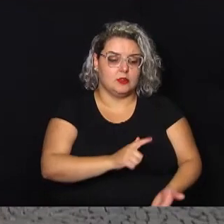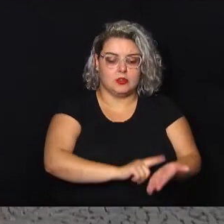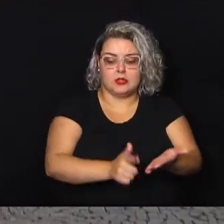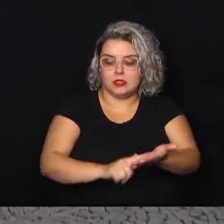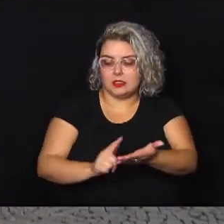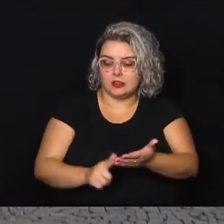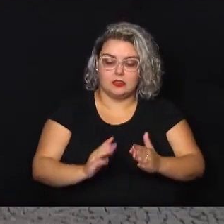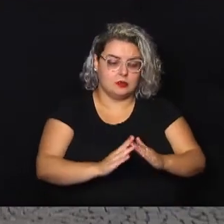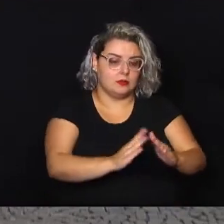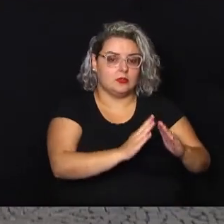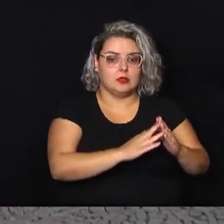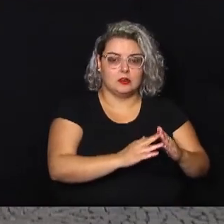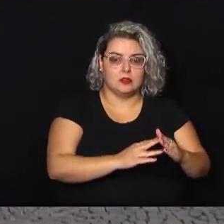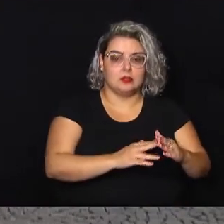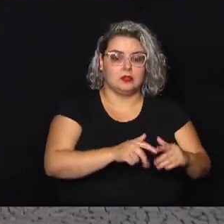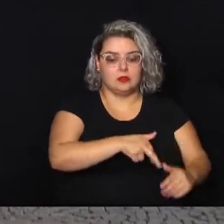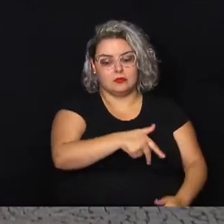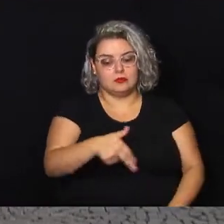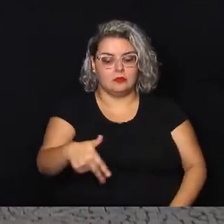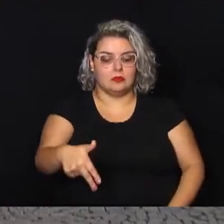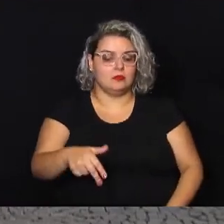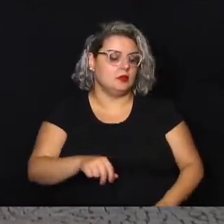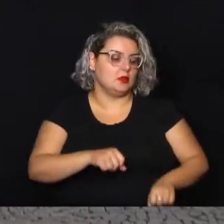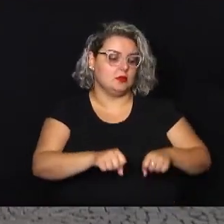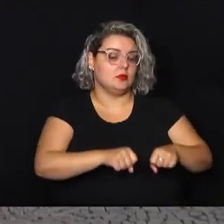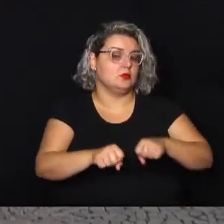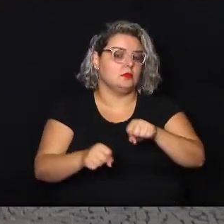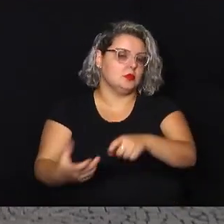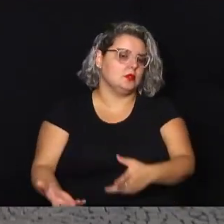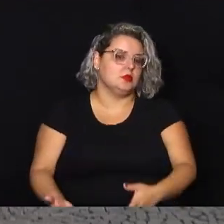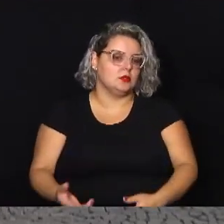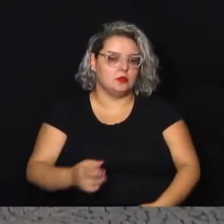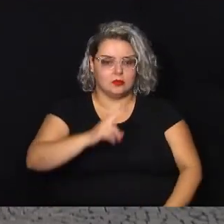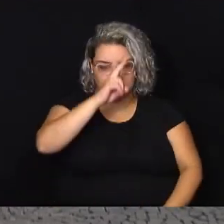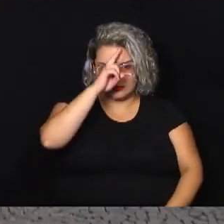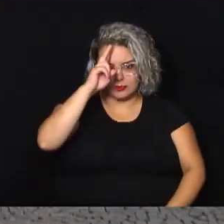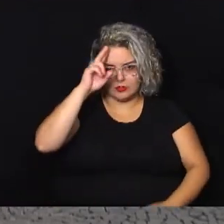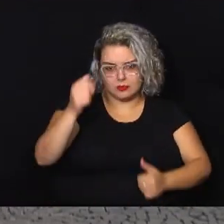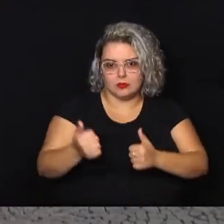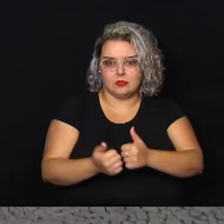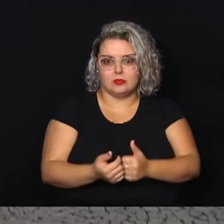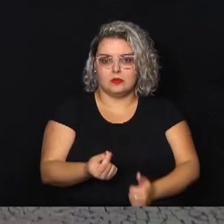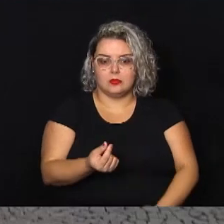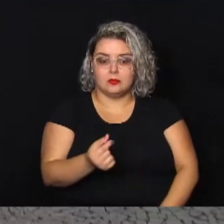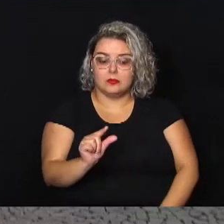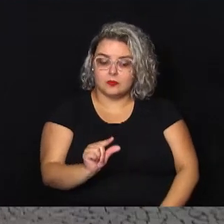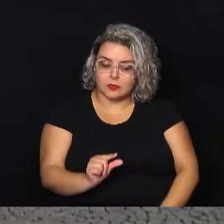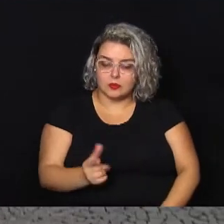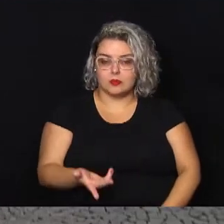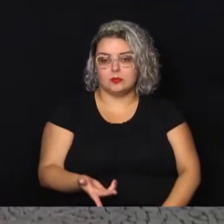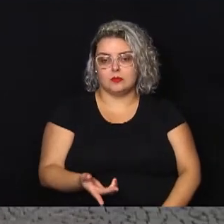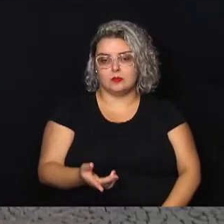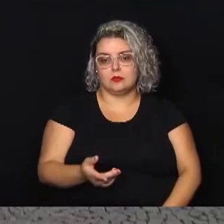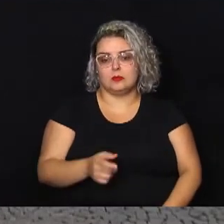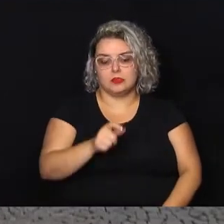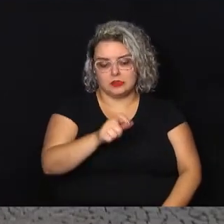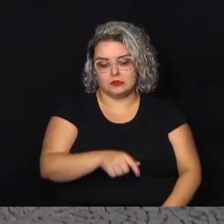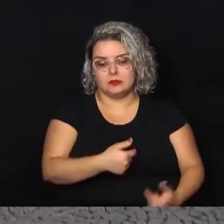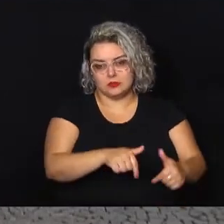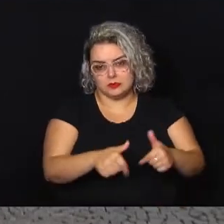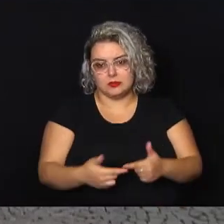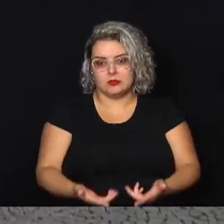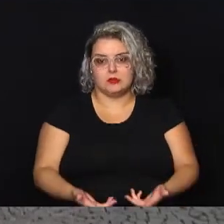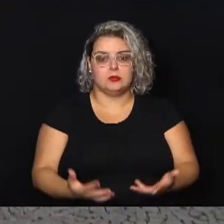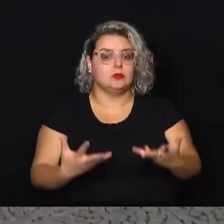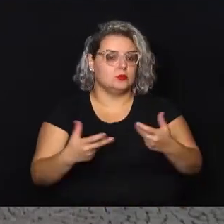vai a pé, ou vai de bicicleta, ou vai pegar um Uber, que vai ser bem pertinho, vai custar baratinho para ela. Então, todas essas